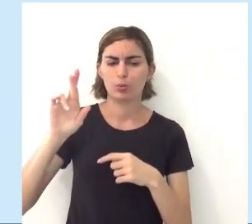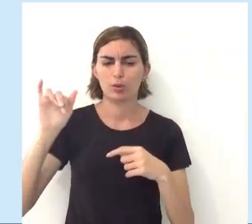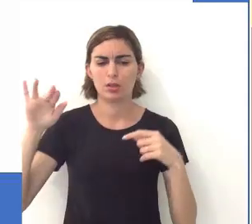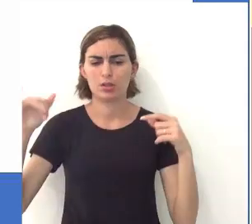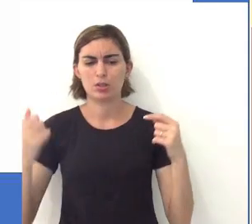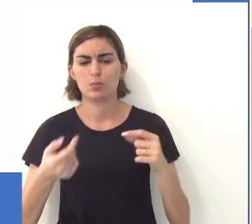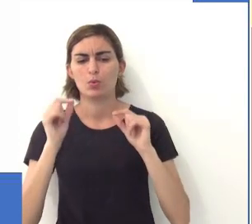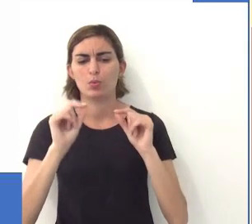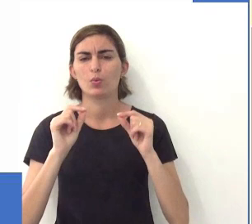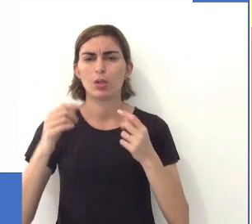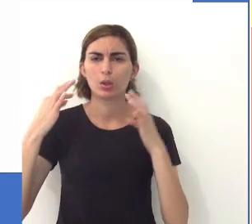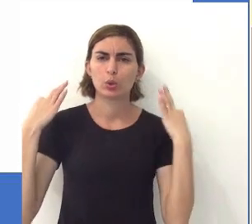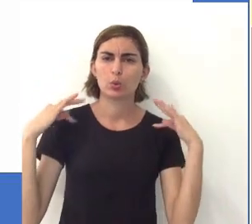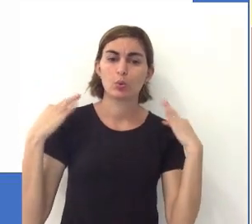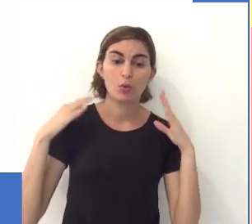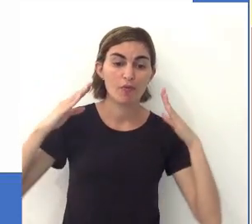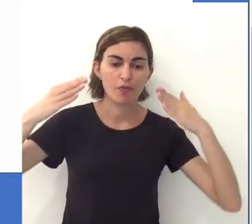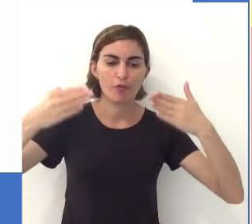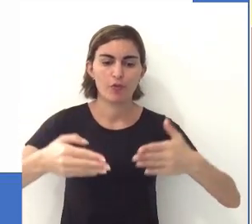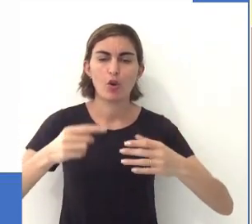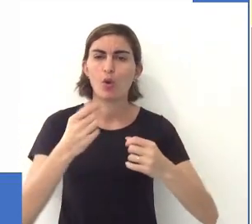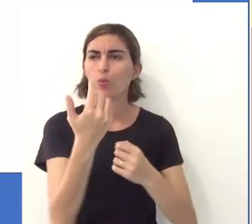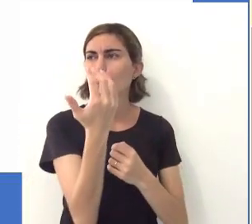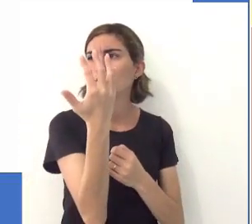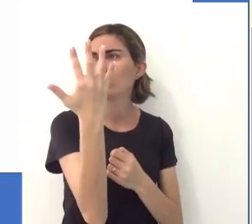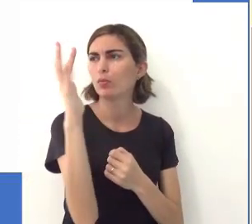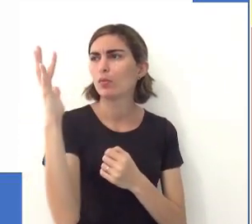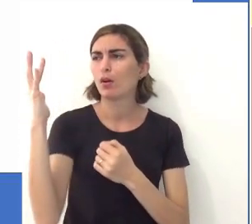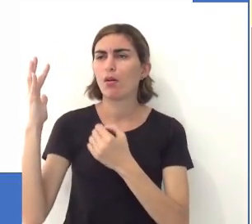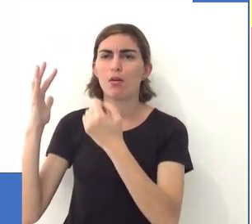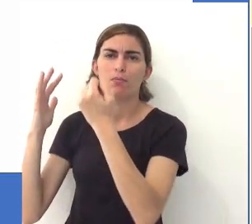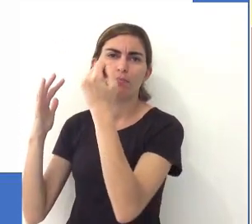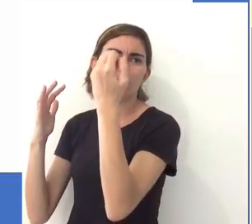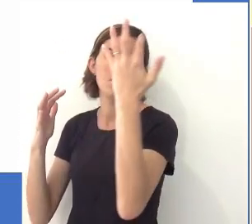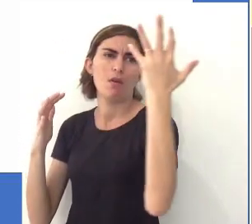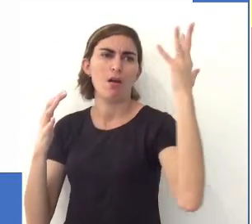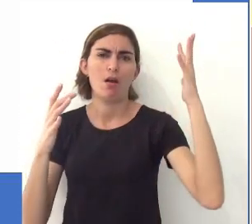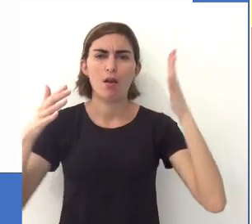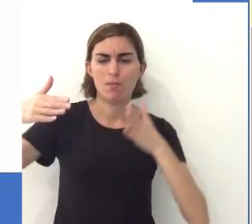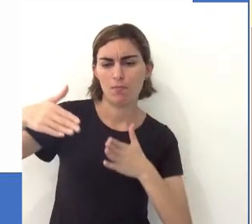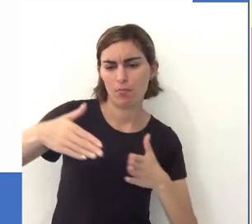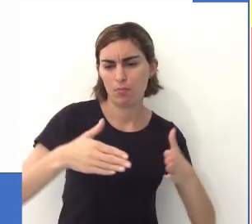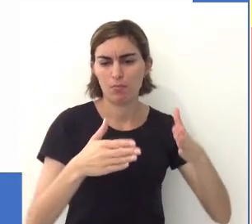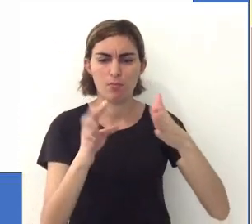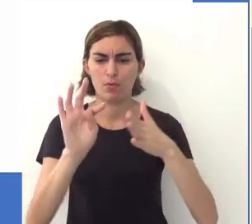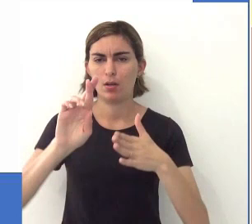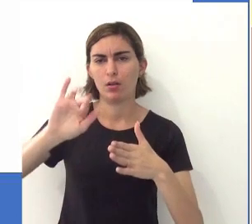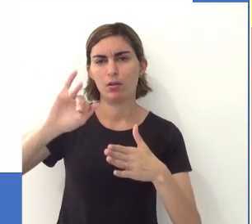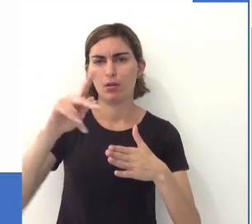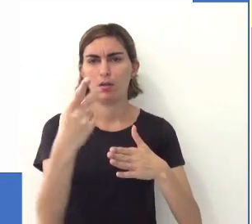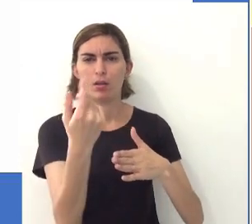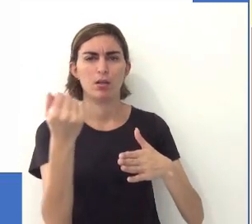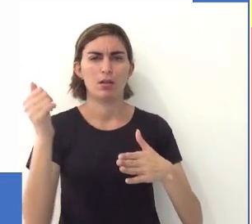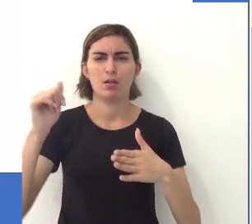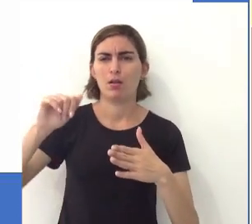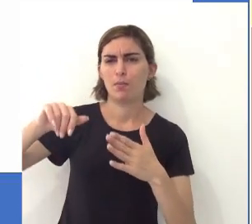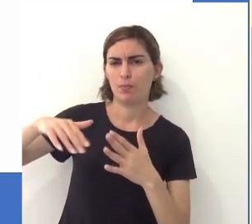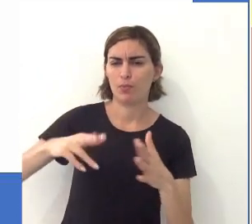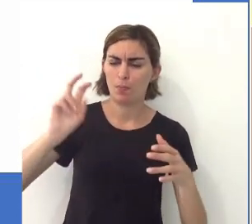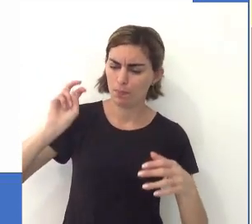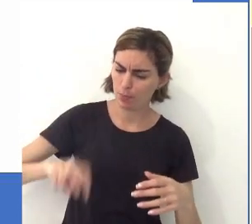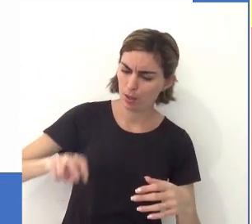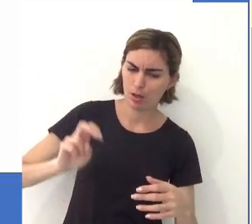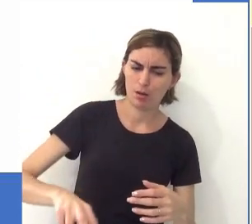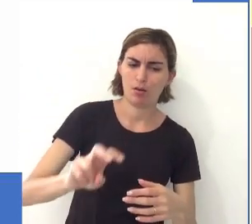Acompanha na tela. O ecoturismo, gente, é um turismo voltado mais para os ambientes de natureza, né, são as trilhas, né, tanto de